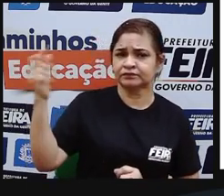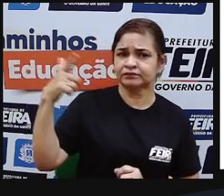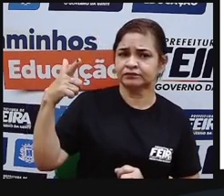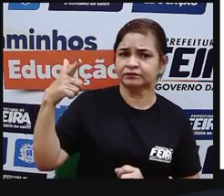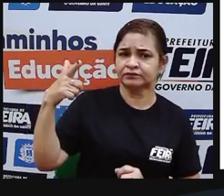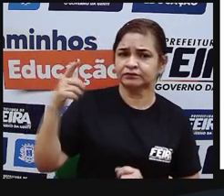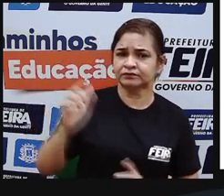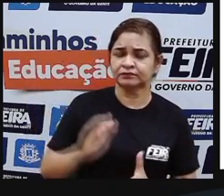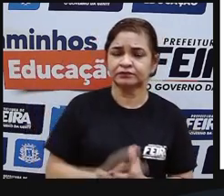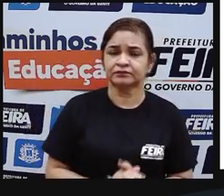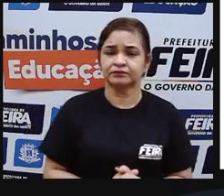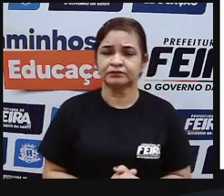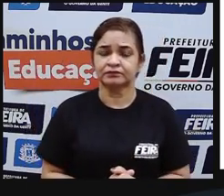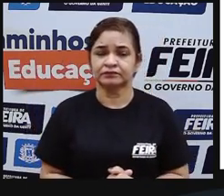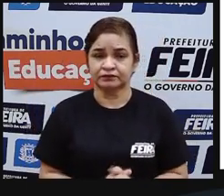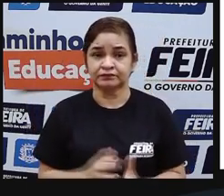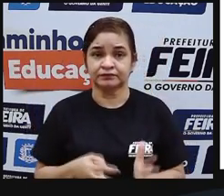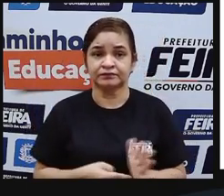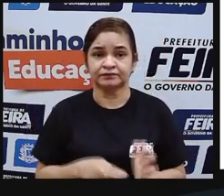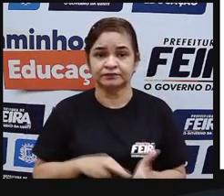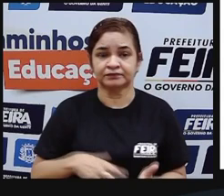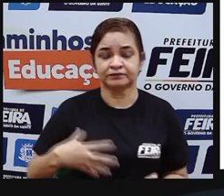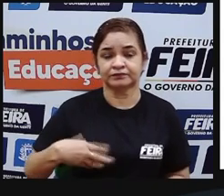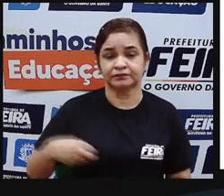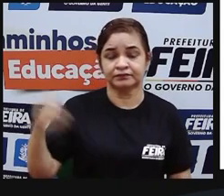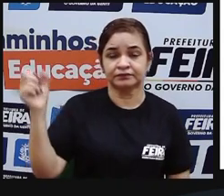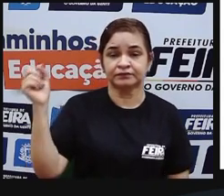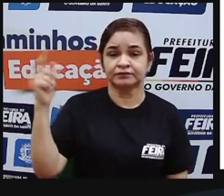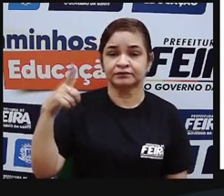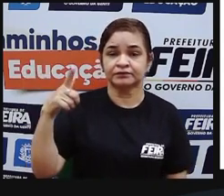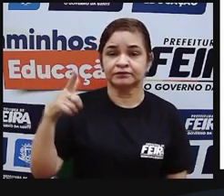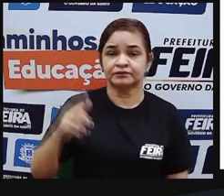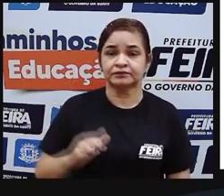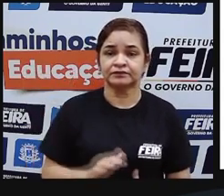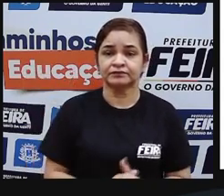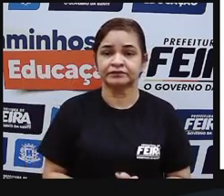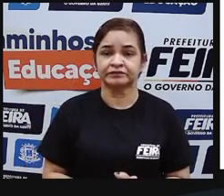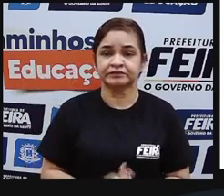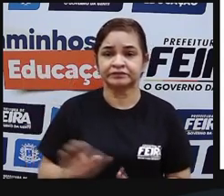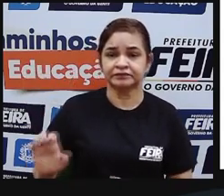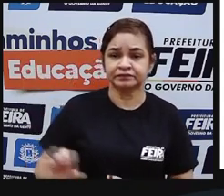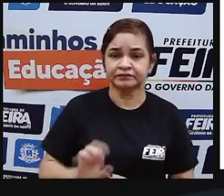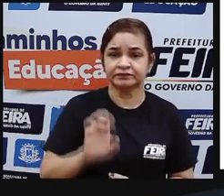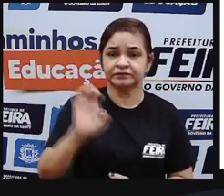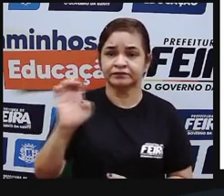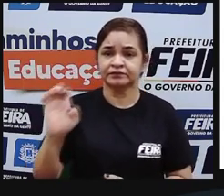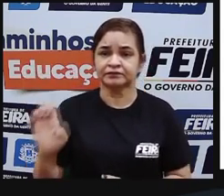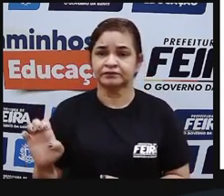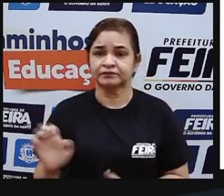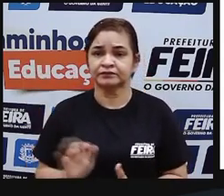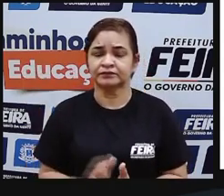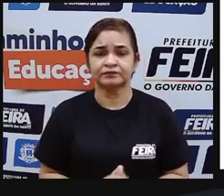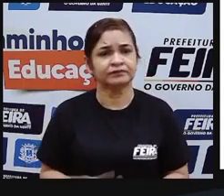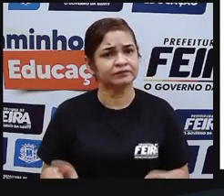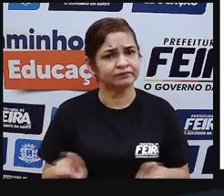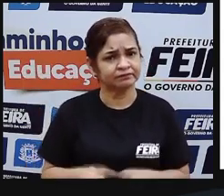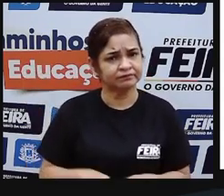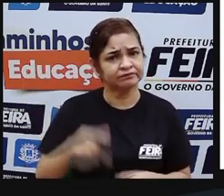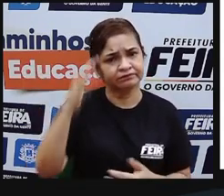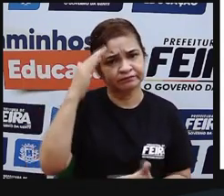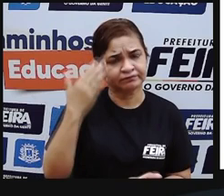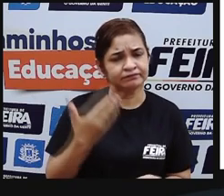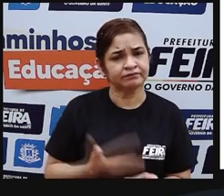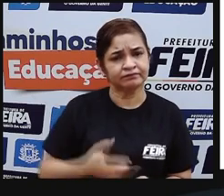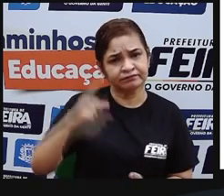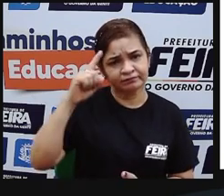inca significa filho do sol um estado teocrático ah quer dizer que também eles acreditavam que o